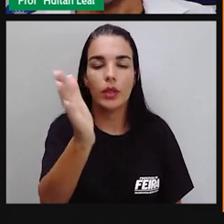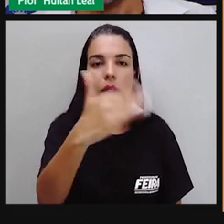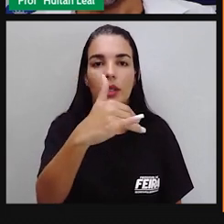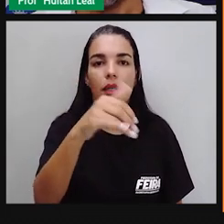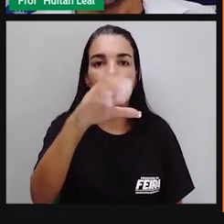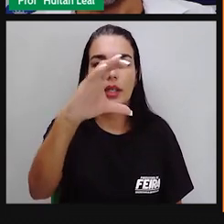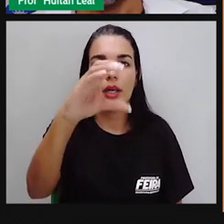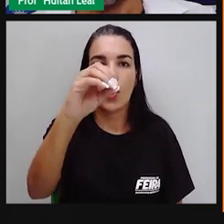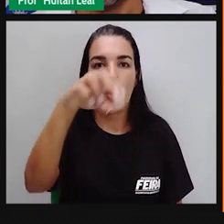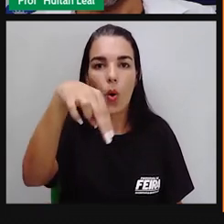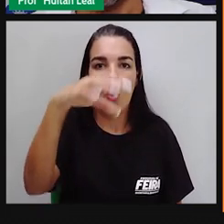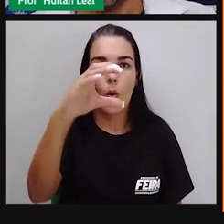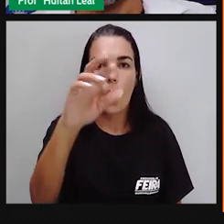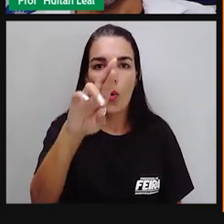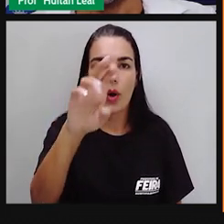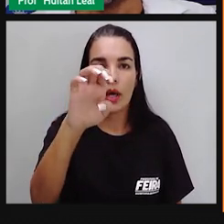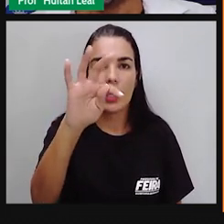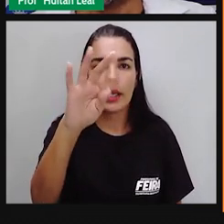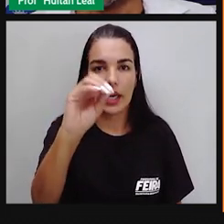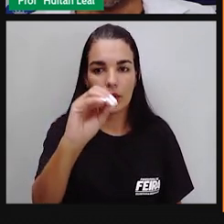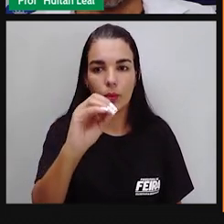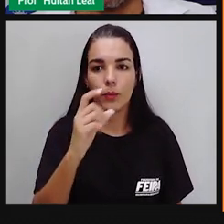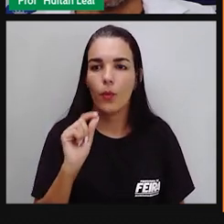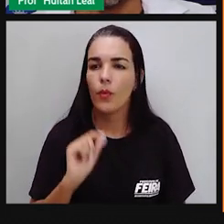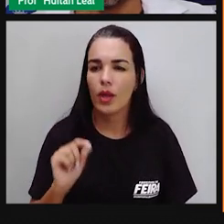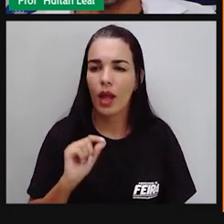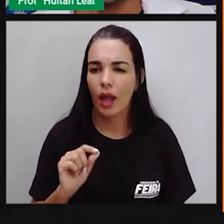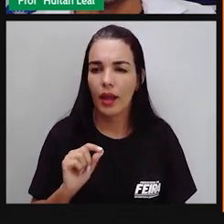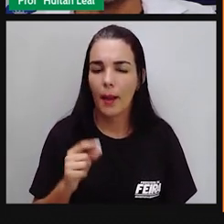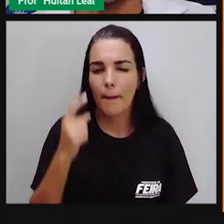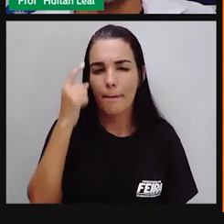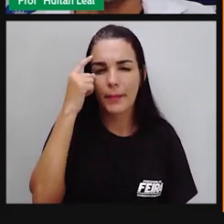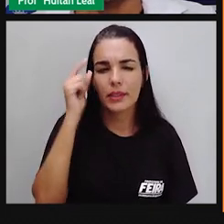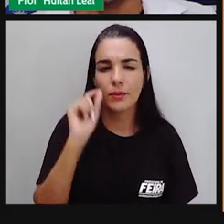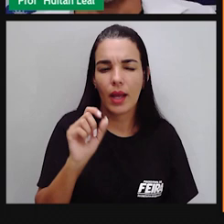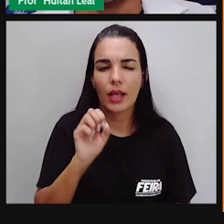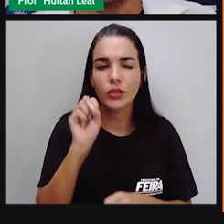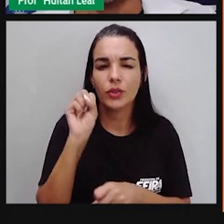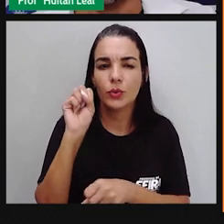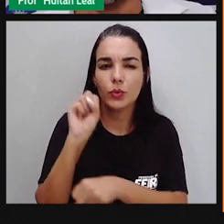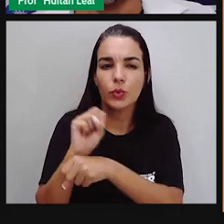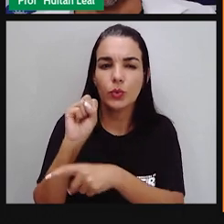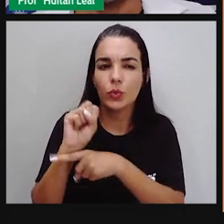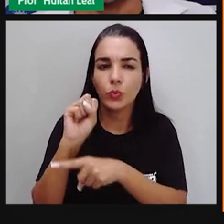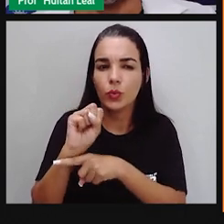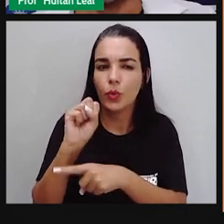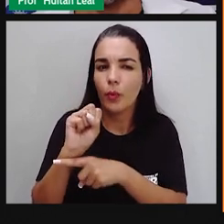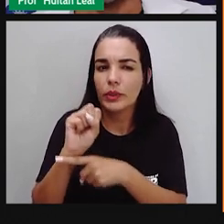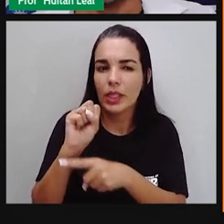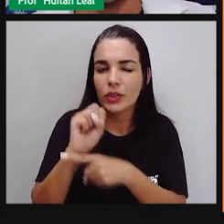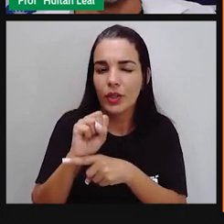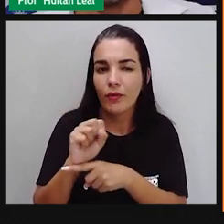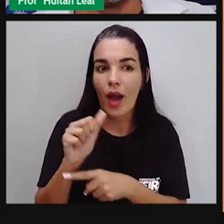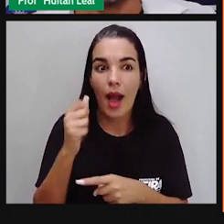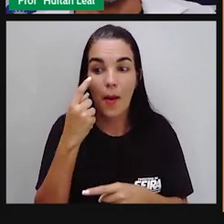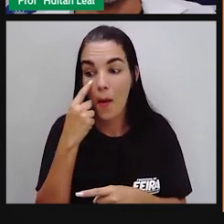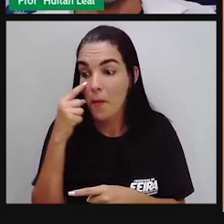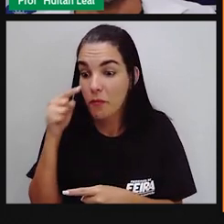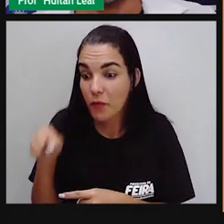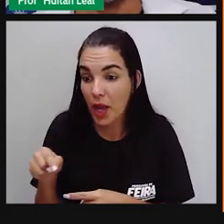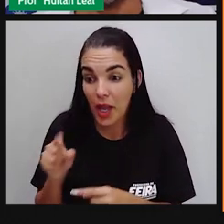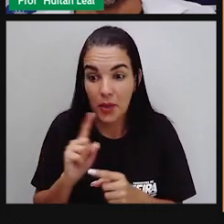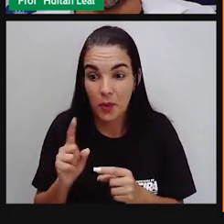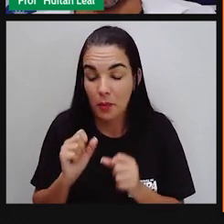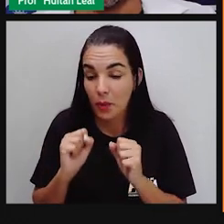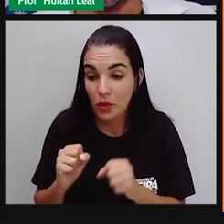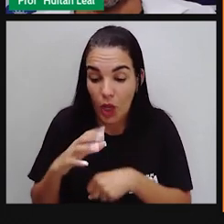abstrato. Quando a gente é pequenininho, a gente aprende que substantivo abstrato é aquele que a gente não pode ver,